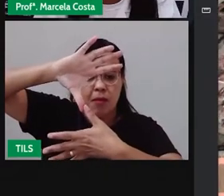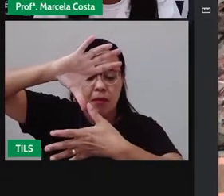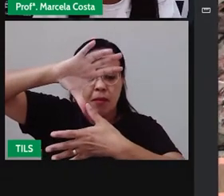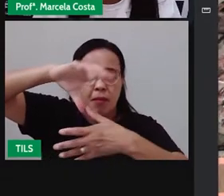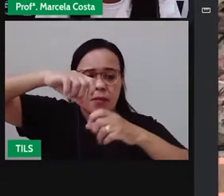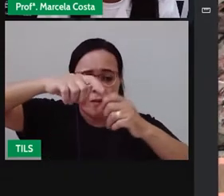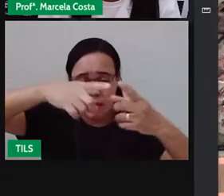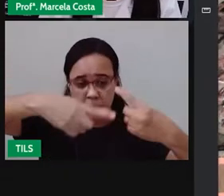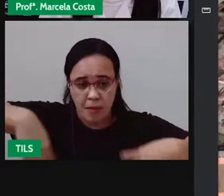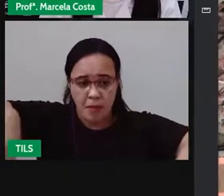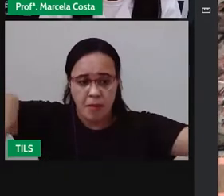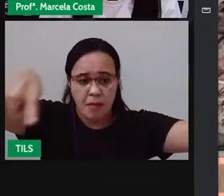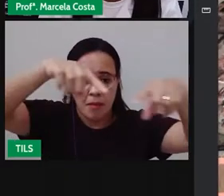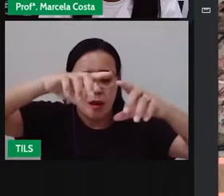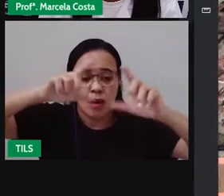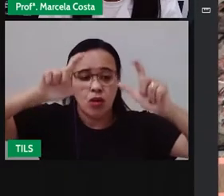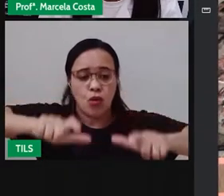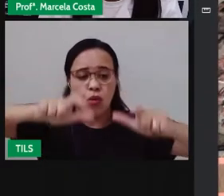região.